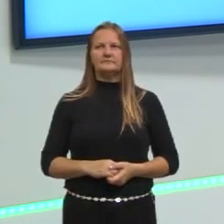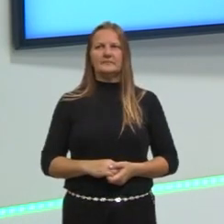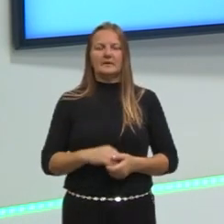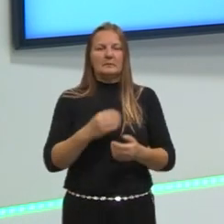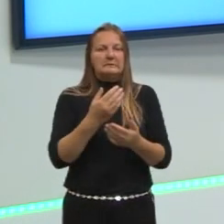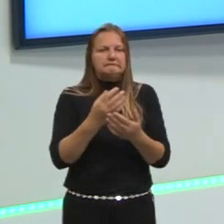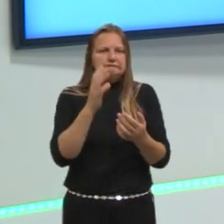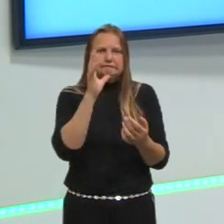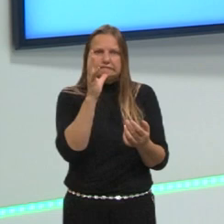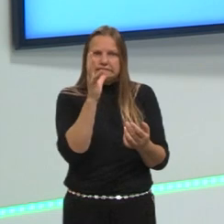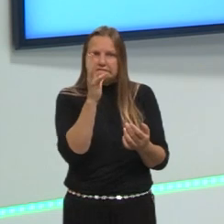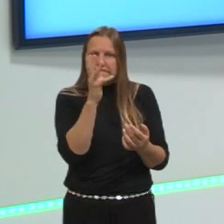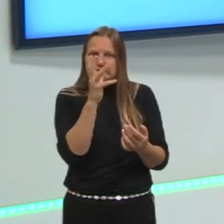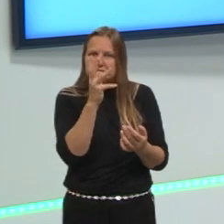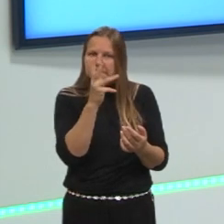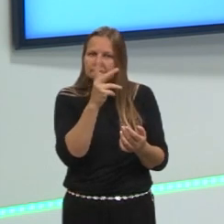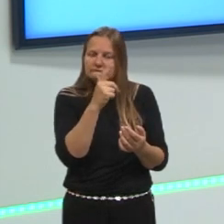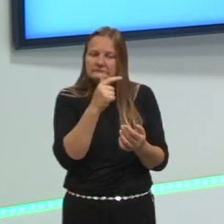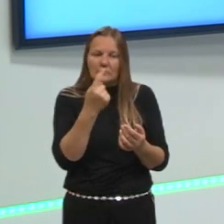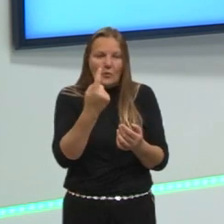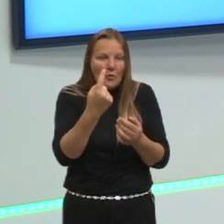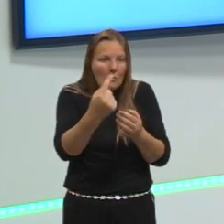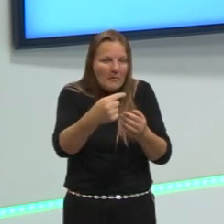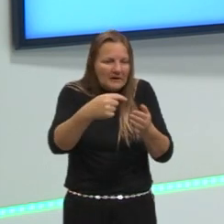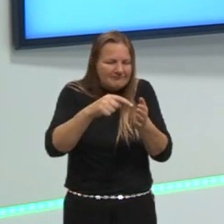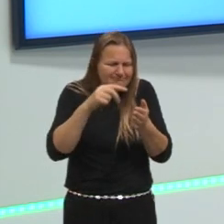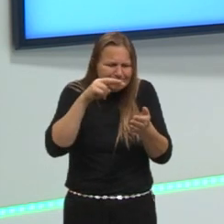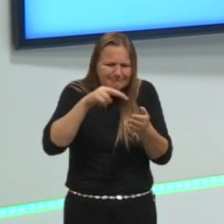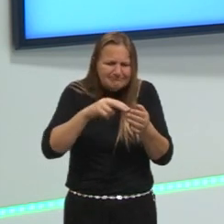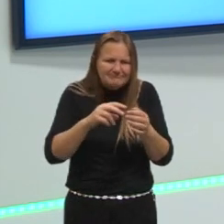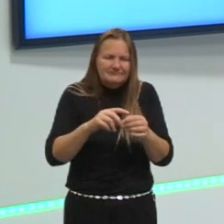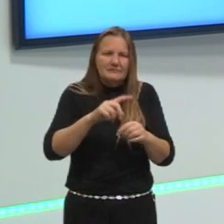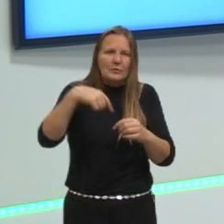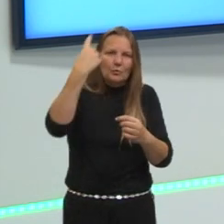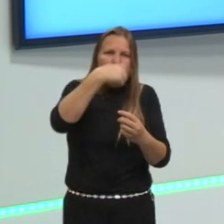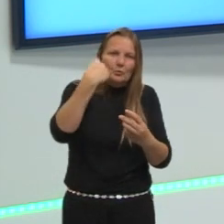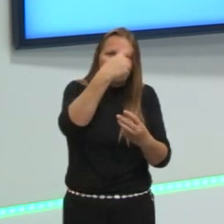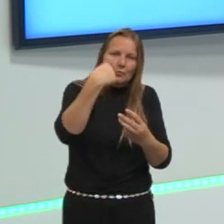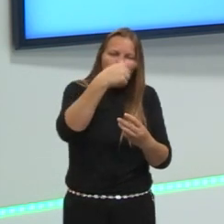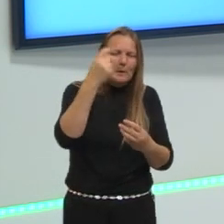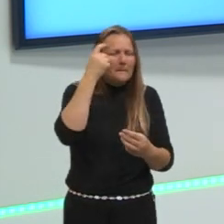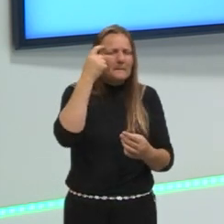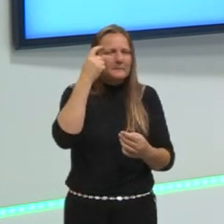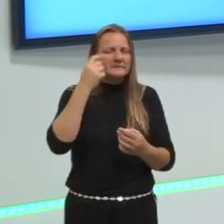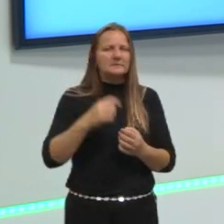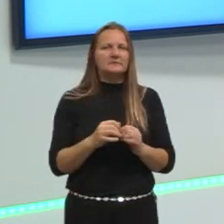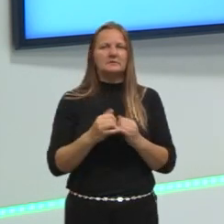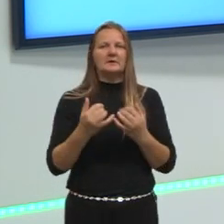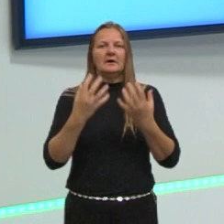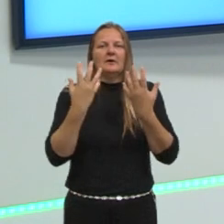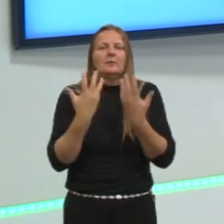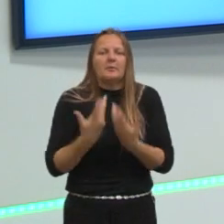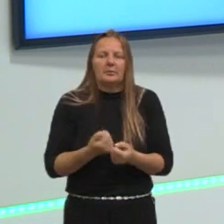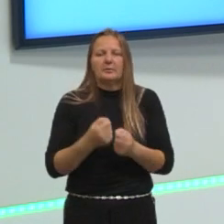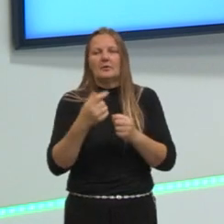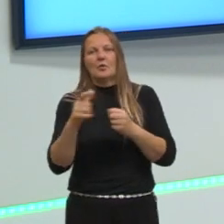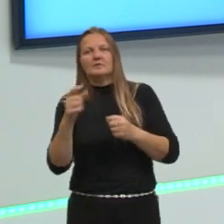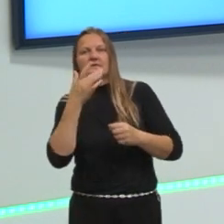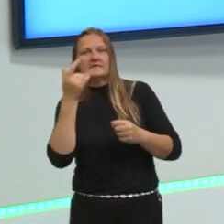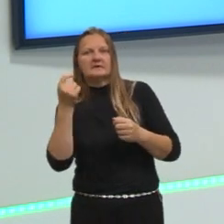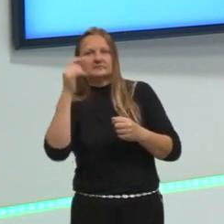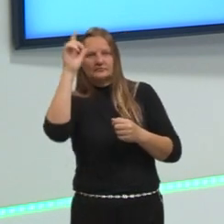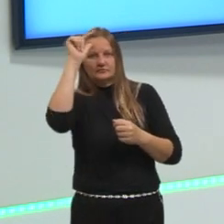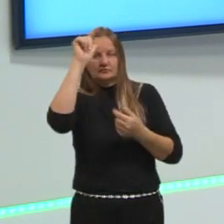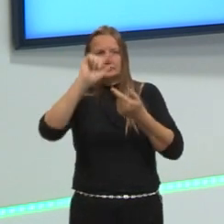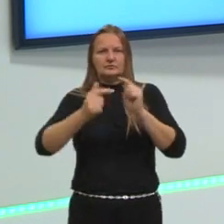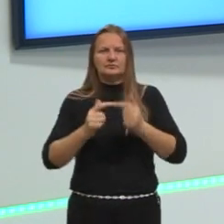muito tempo naquela questão que está te demandando muito tempo. Muito pensamento, muita lógica ali, muita